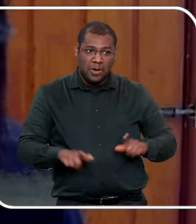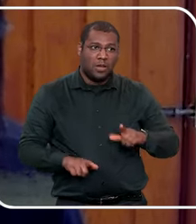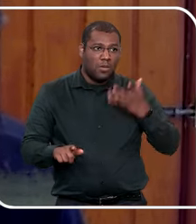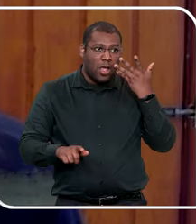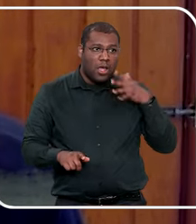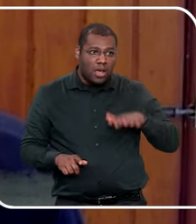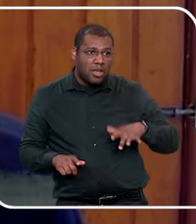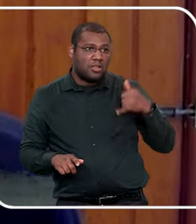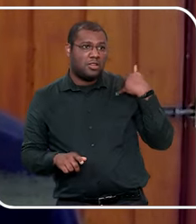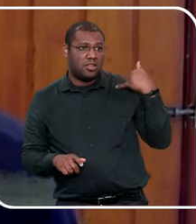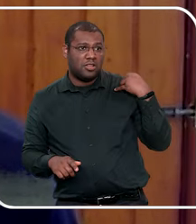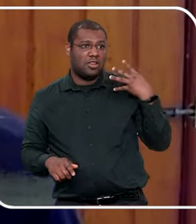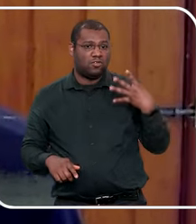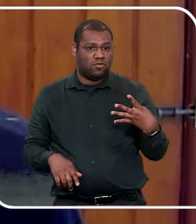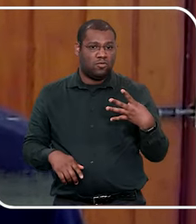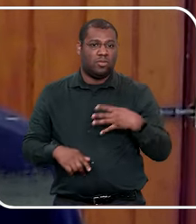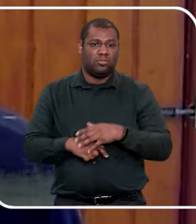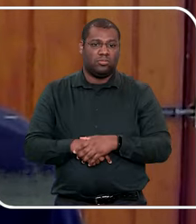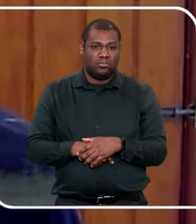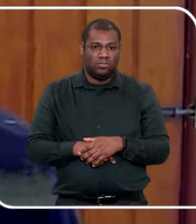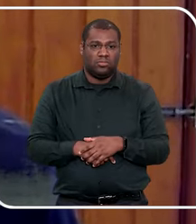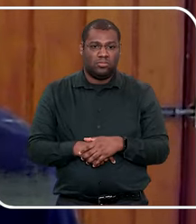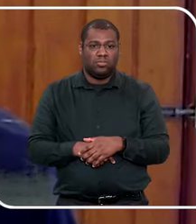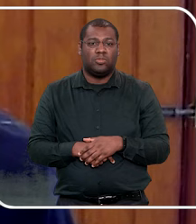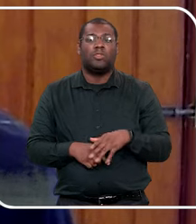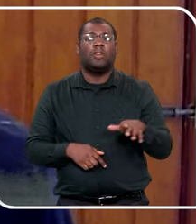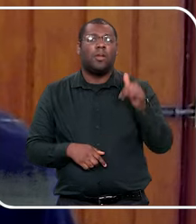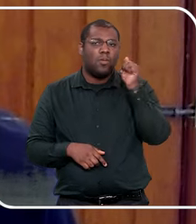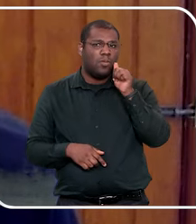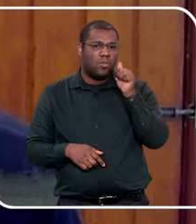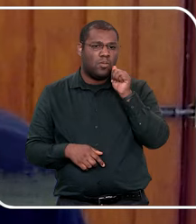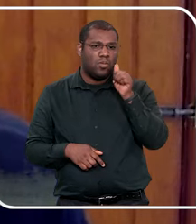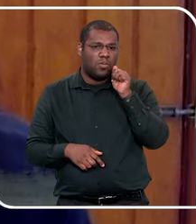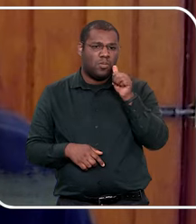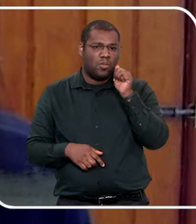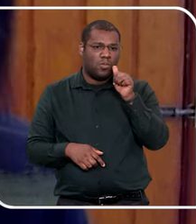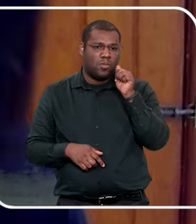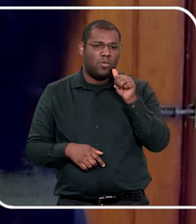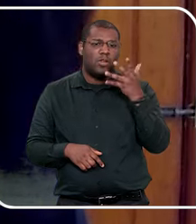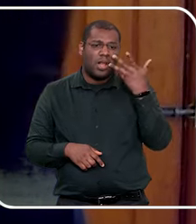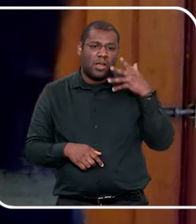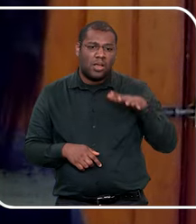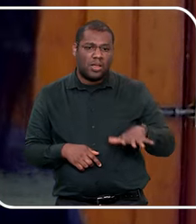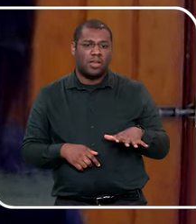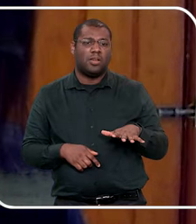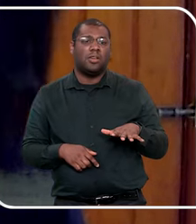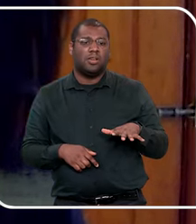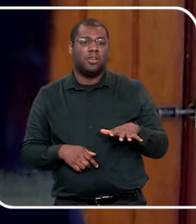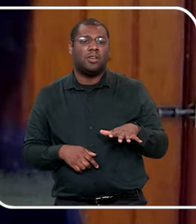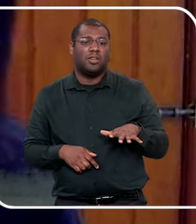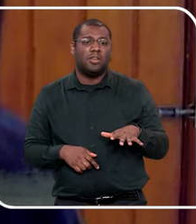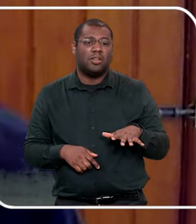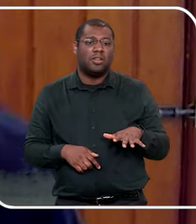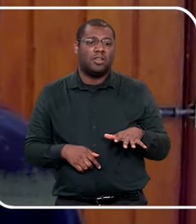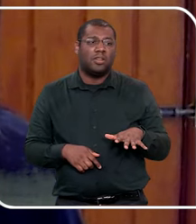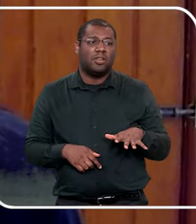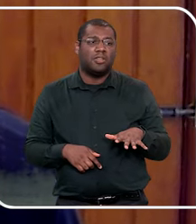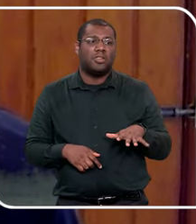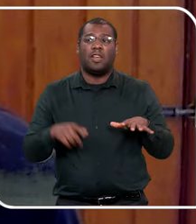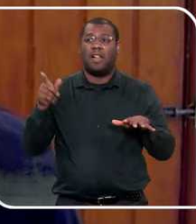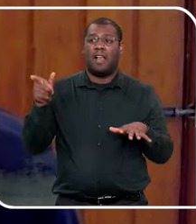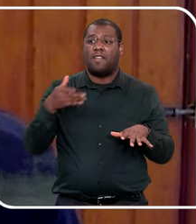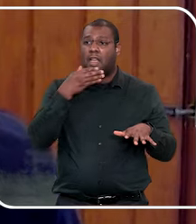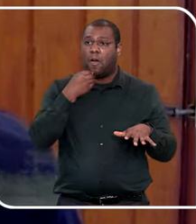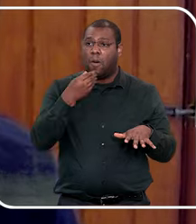primos, entre irmãos, tem o ato de uma moça, que foi abusada a vida toda pelo irmão, e